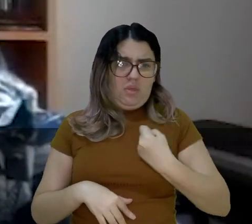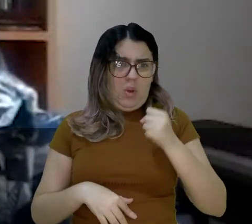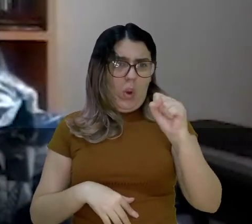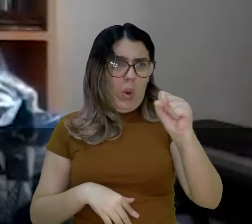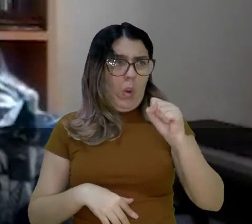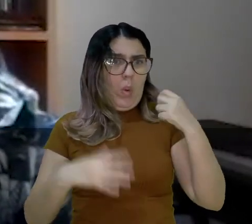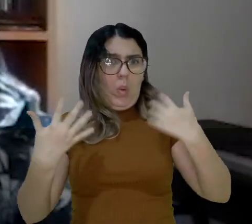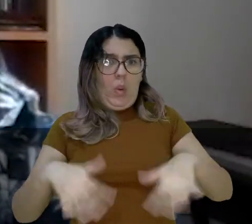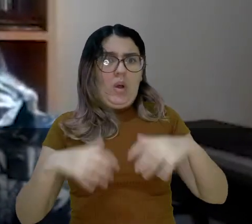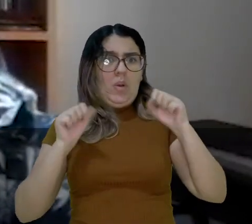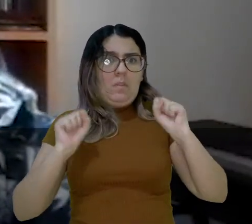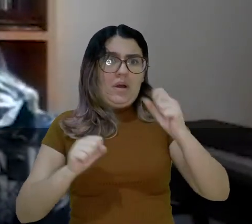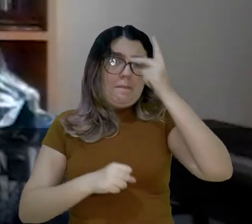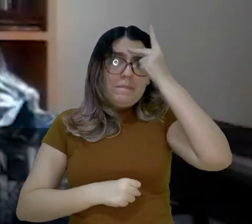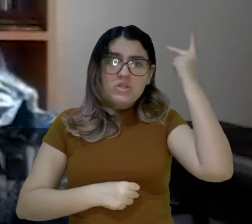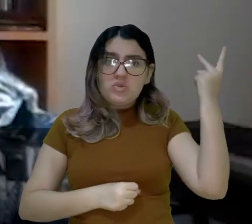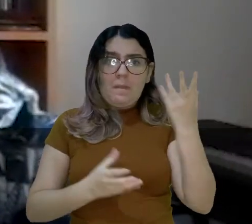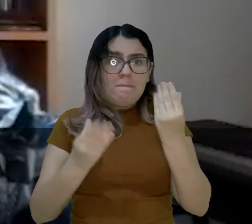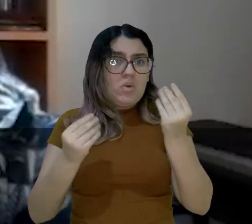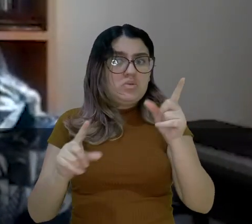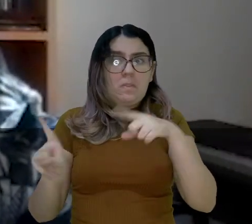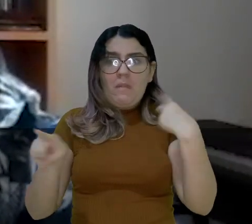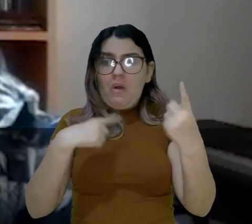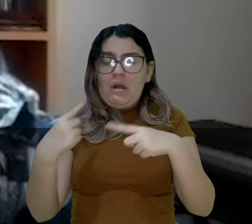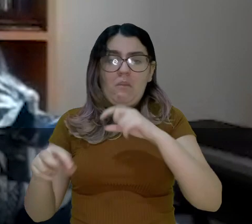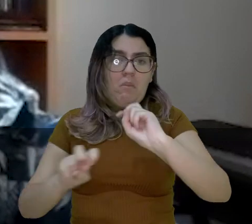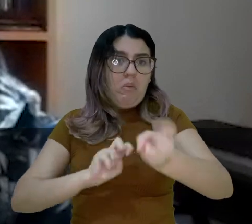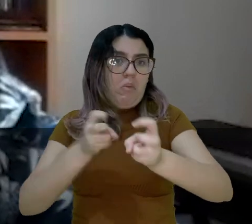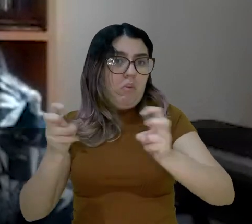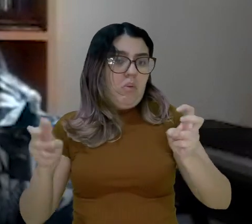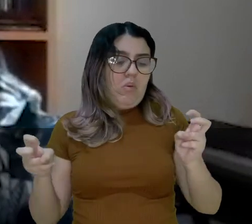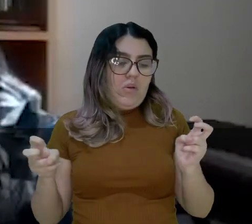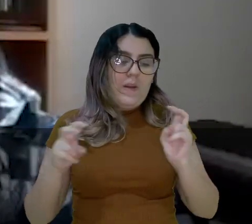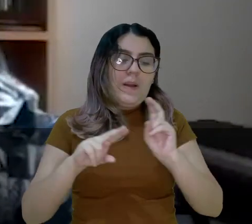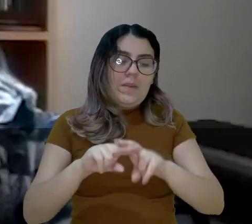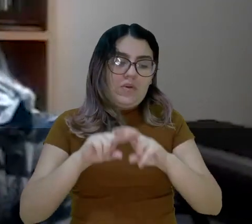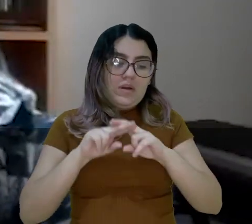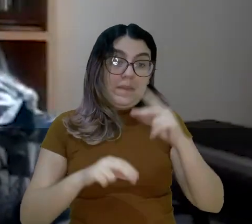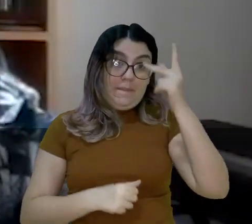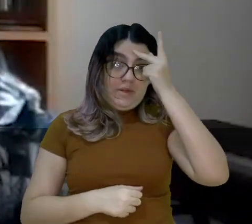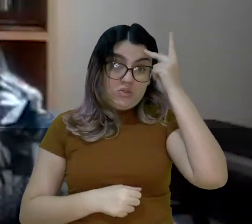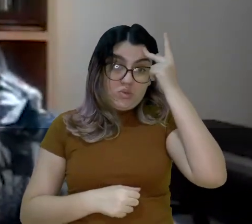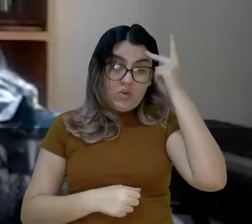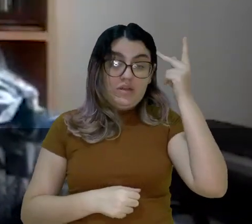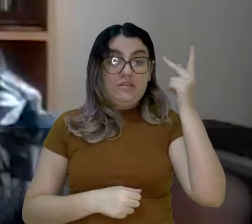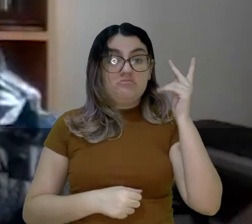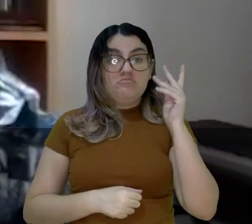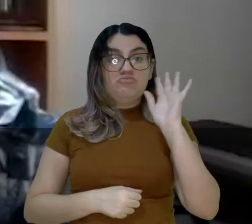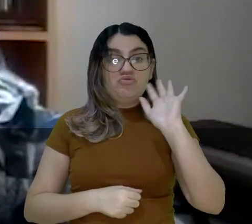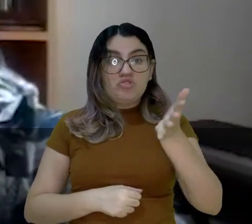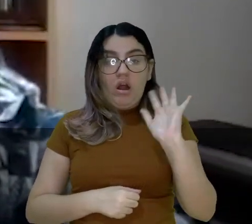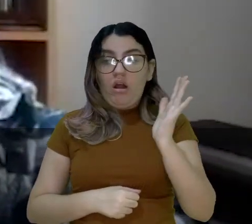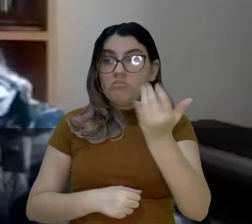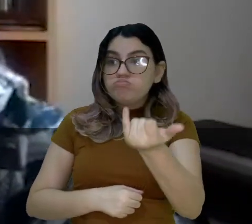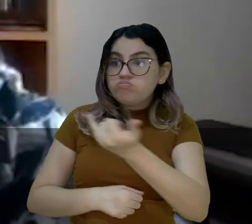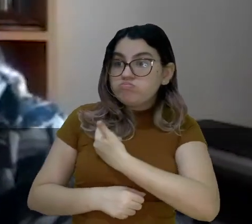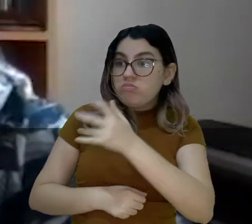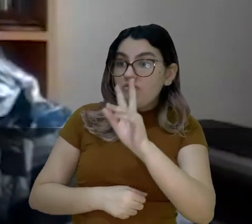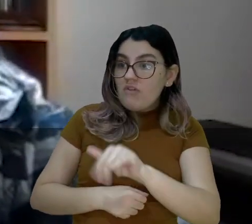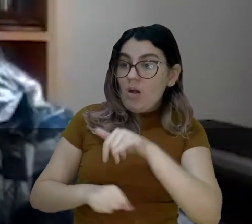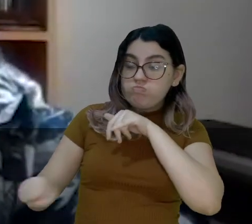sete, oito, pode matar mais de cem mil pessoas. Então, se elas saem das casas, fica